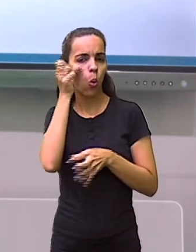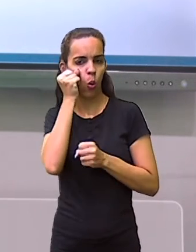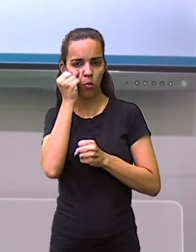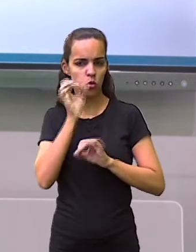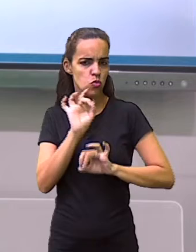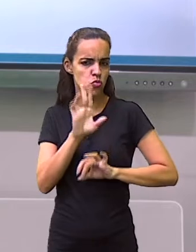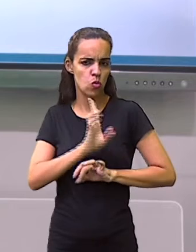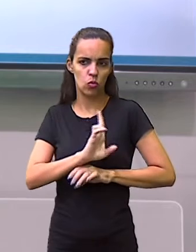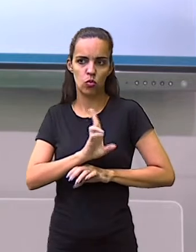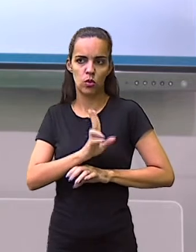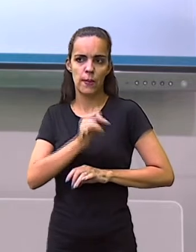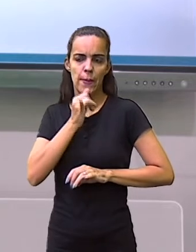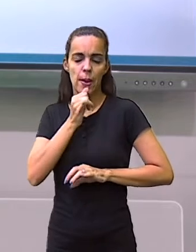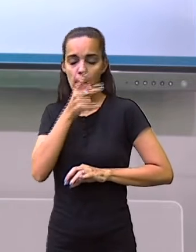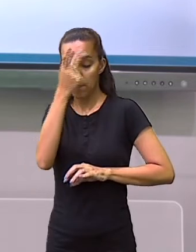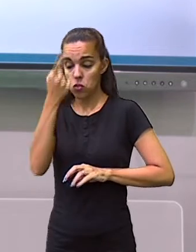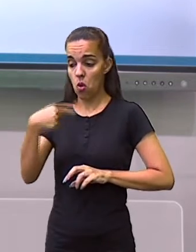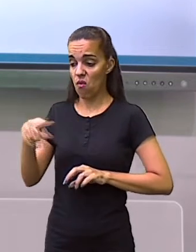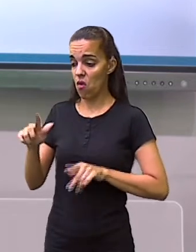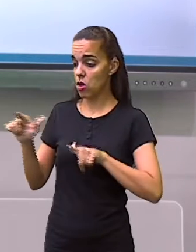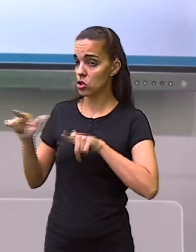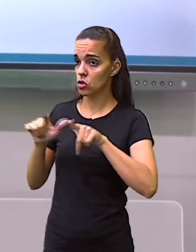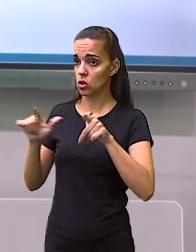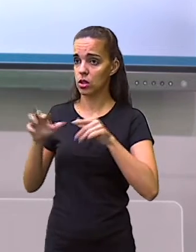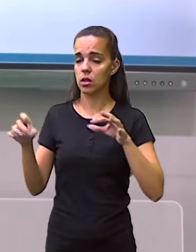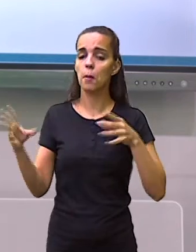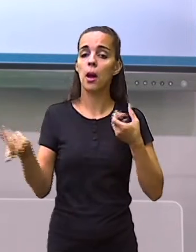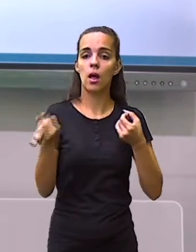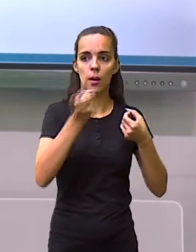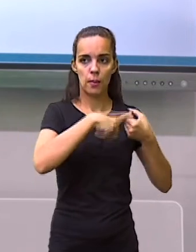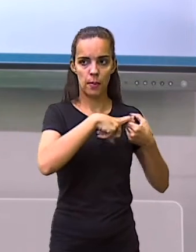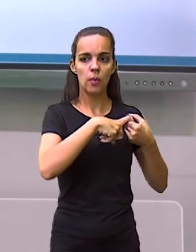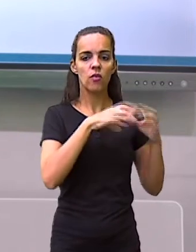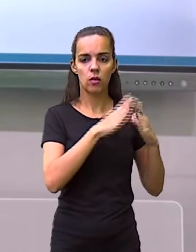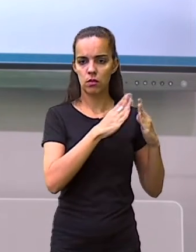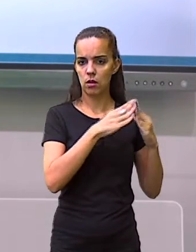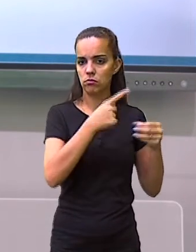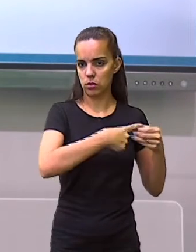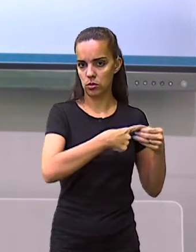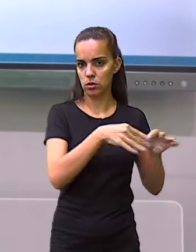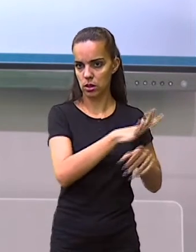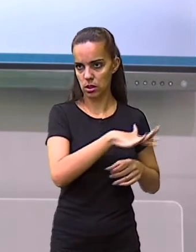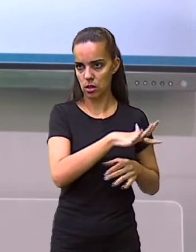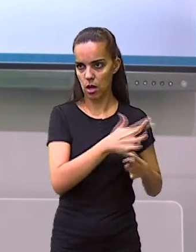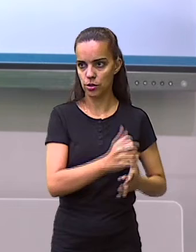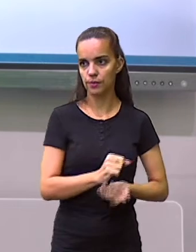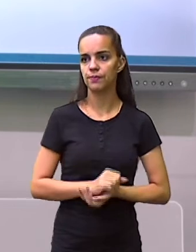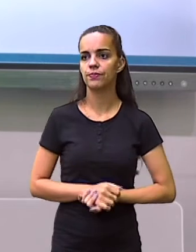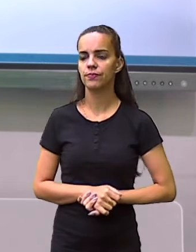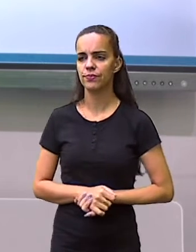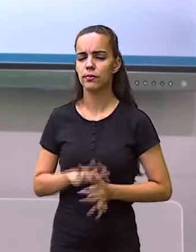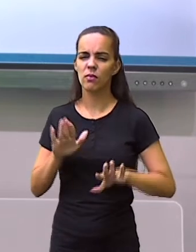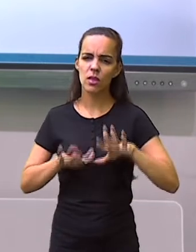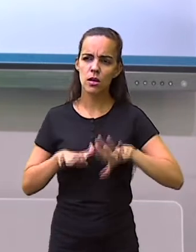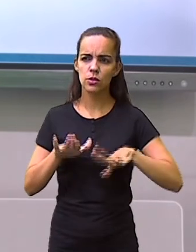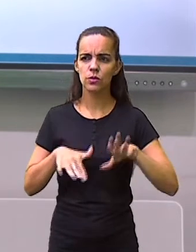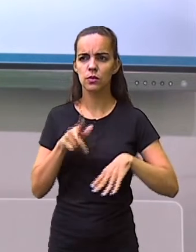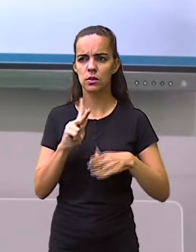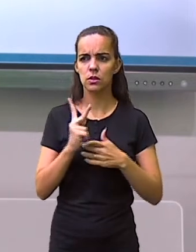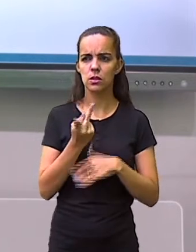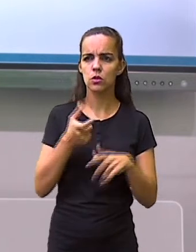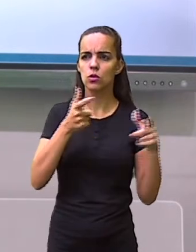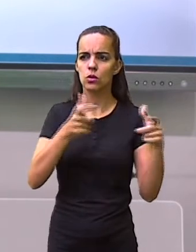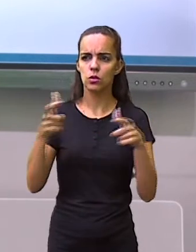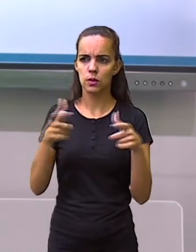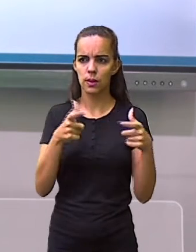a pessoa sai durante o dia para trabalhar em outra cidade, e volta para a sua cidade apenas para dormir. Geralmente, elas estão